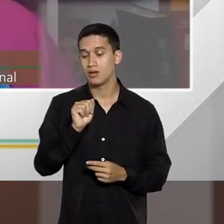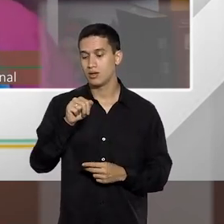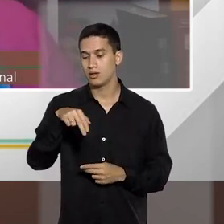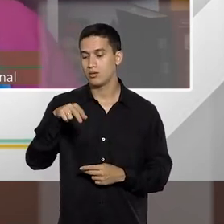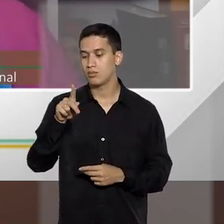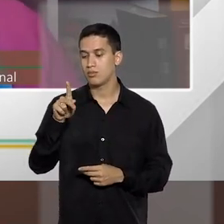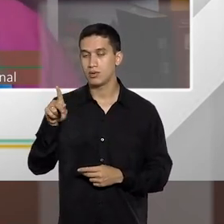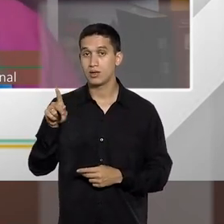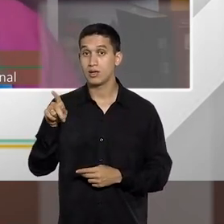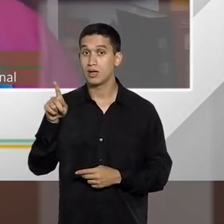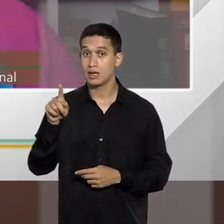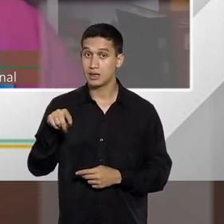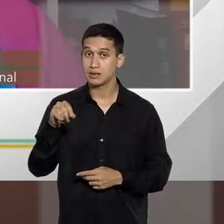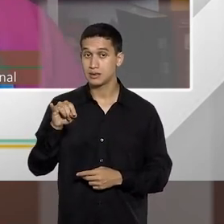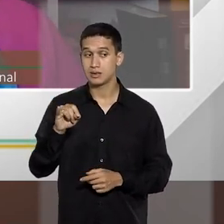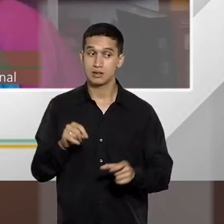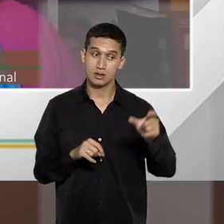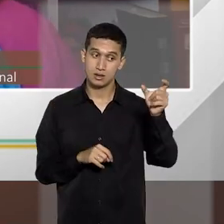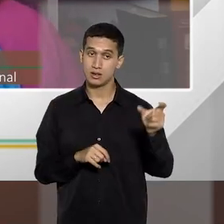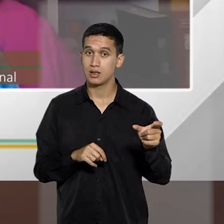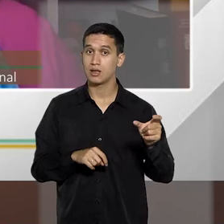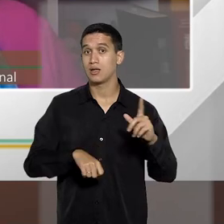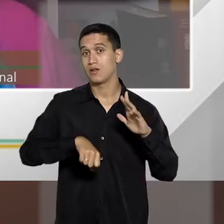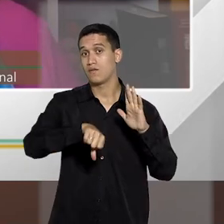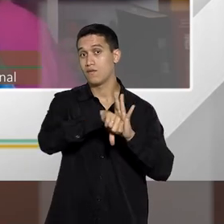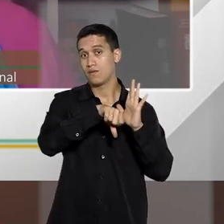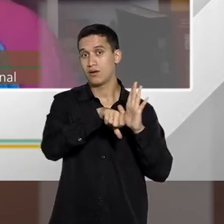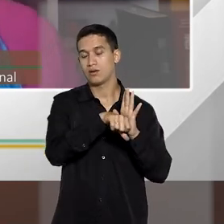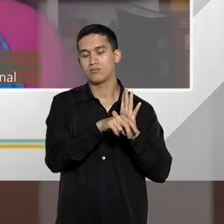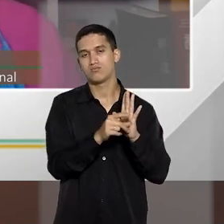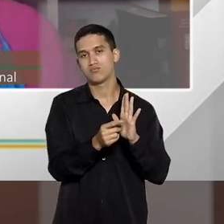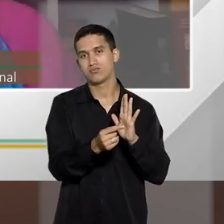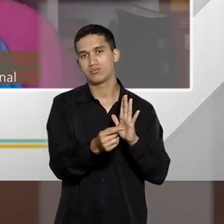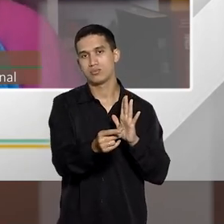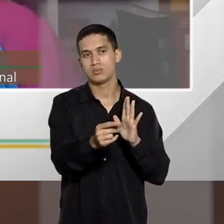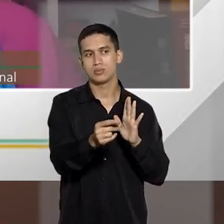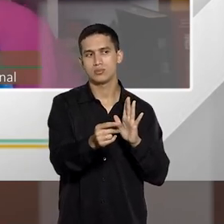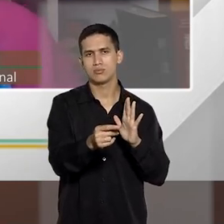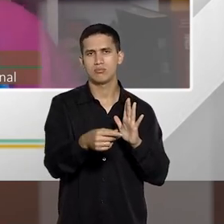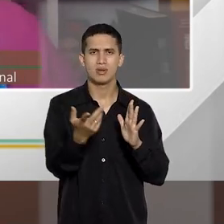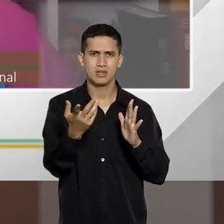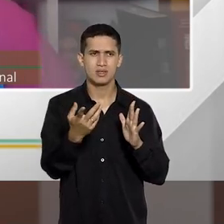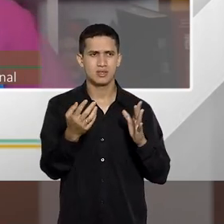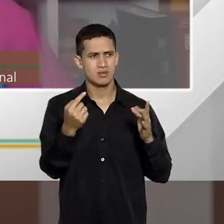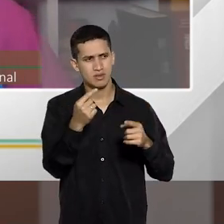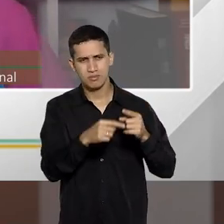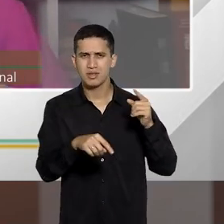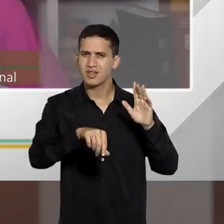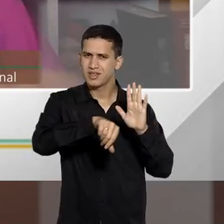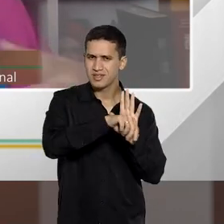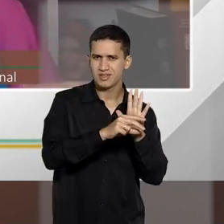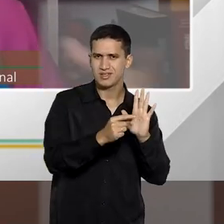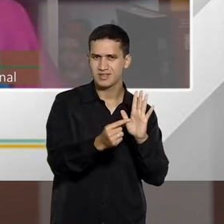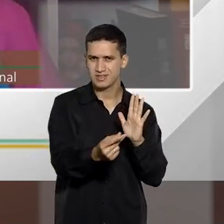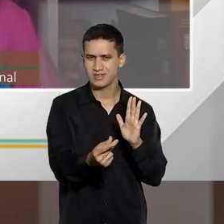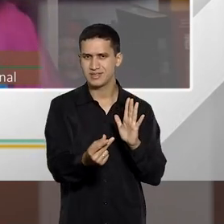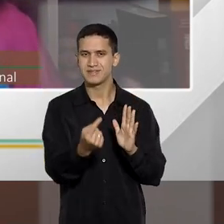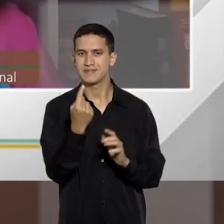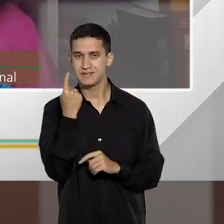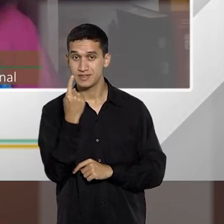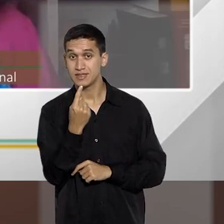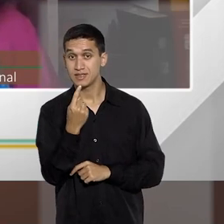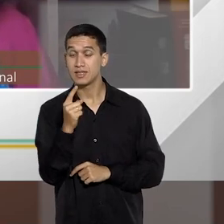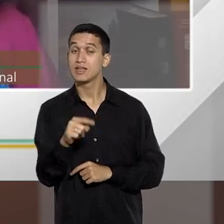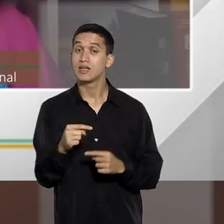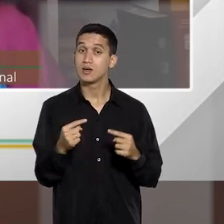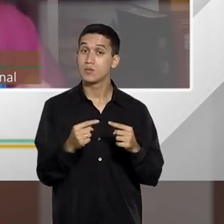indivíduo pratica o crime com habitualidade. Cuidado, não é o crime habitual, não estou falando do crime habitual, né? É a habitualidade